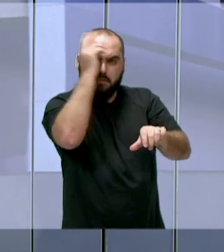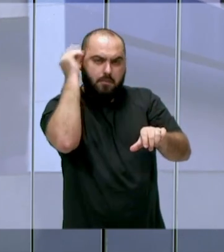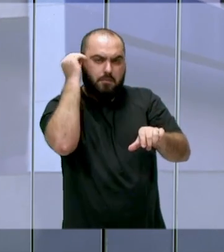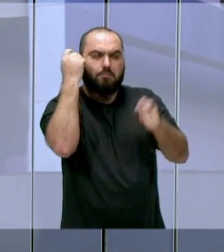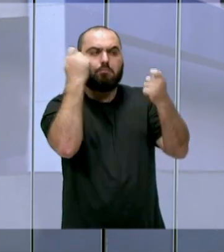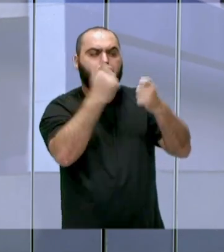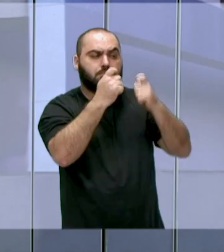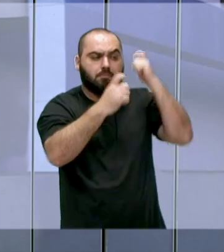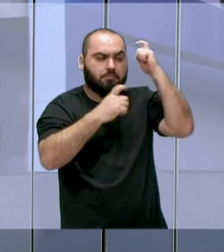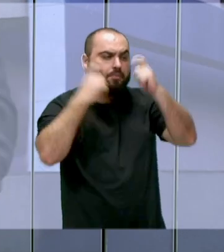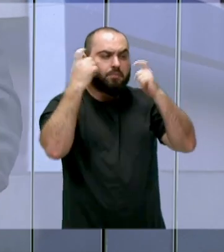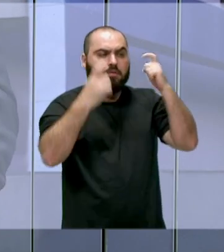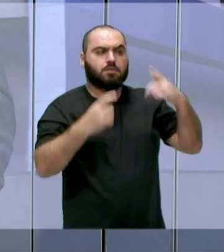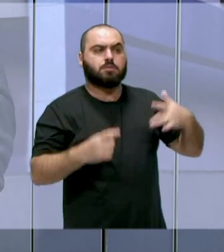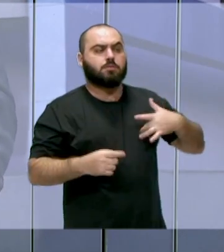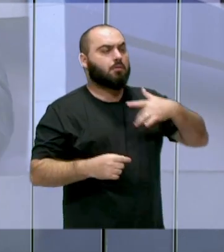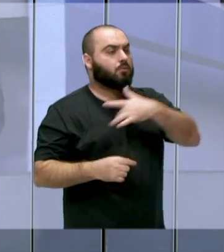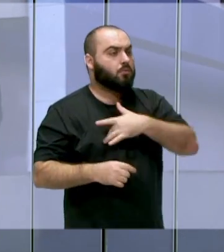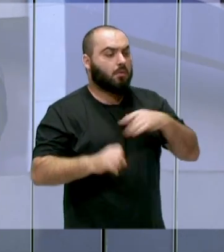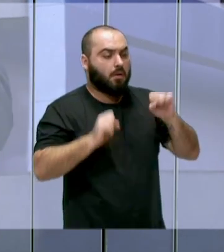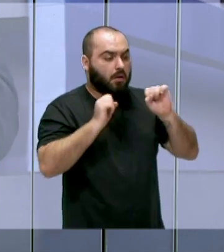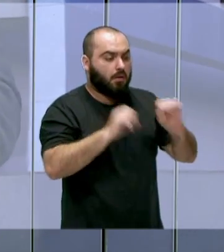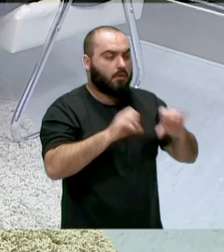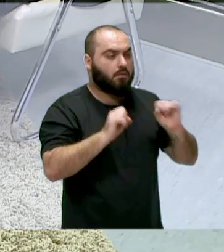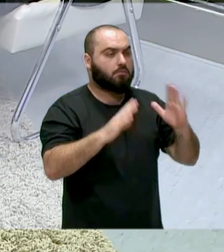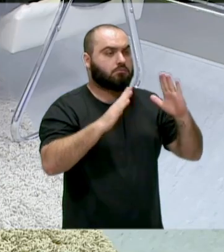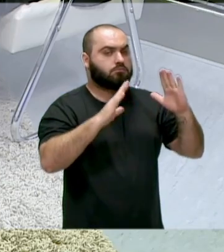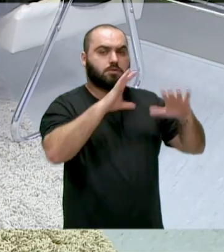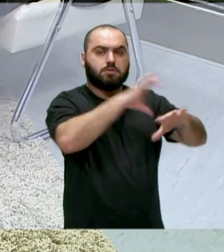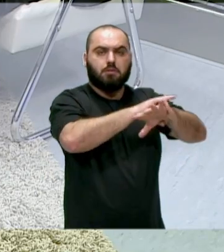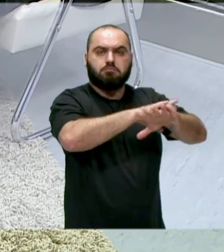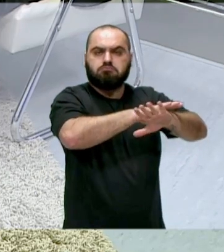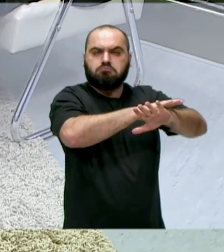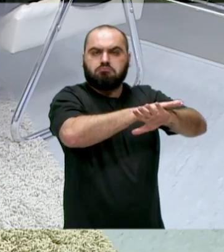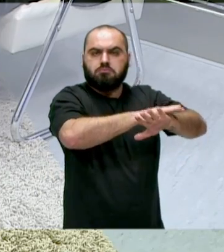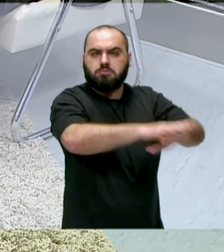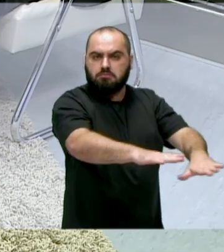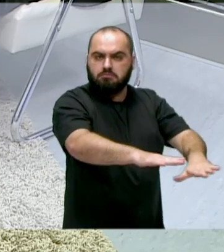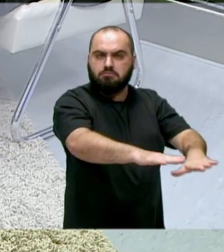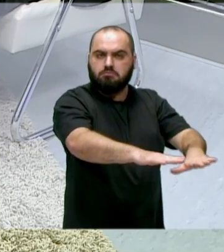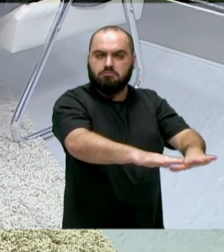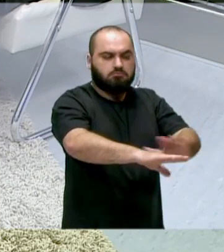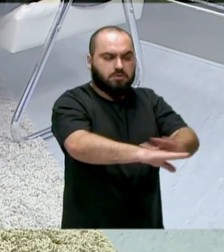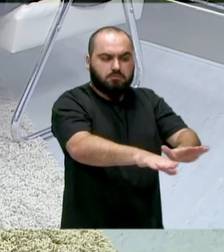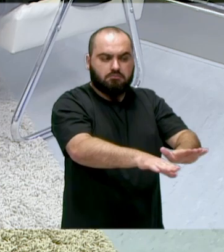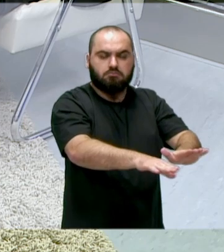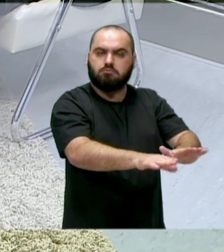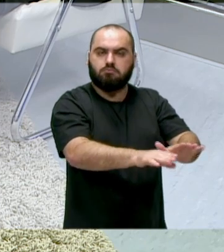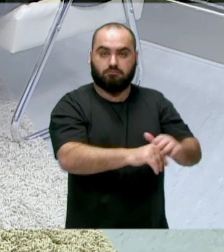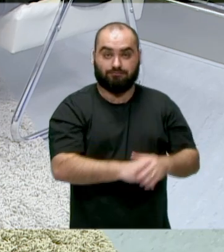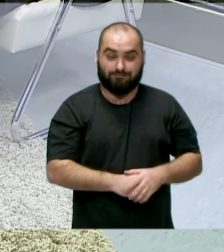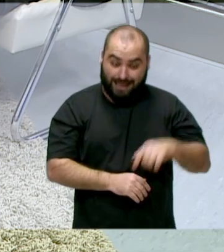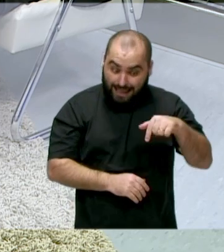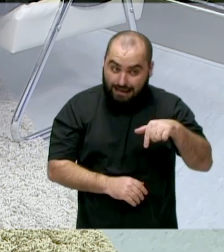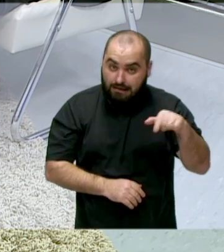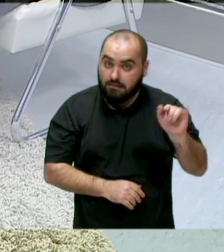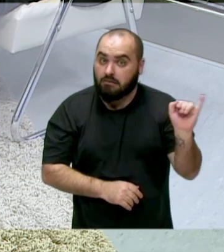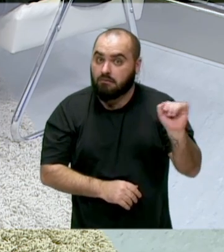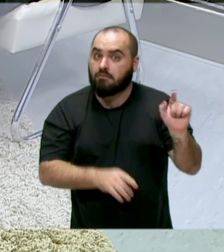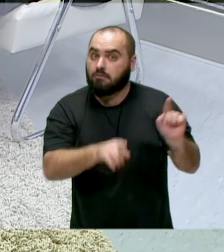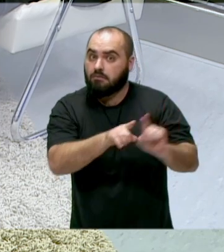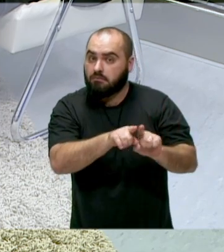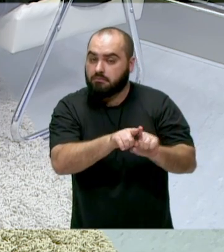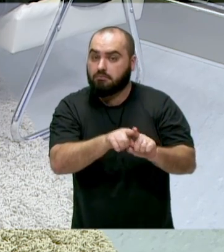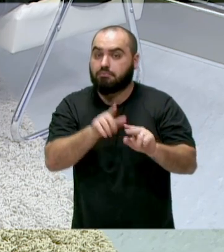preocupar com saúde, educação e segurança, isso em todos os âmbitos, principalmente aqui na nossa cidade. Então, o vereador,